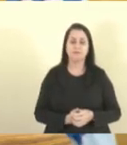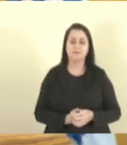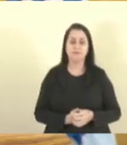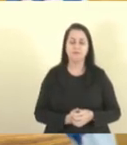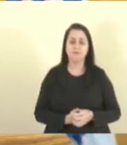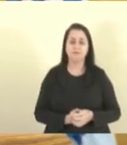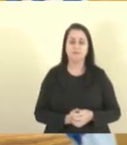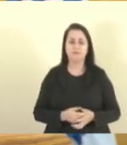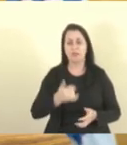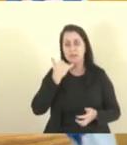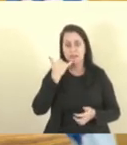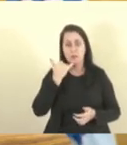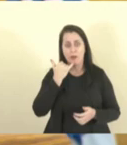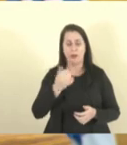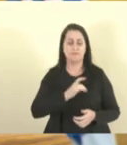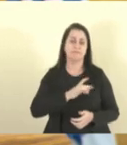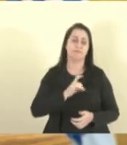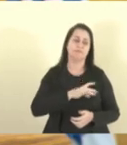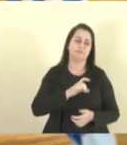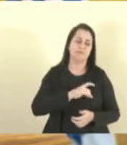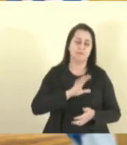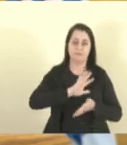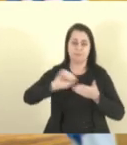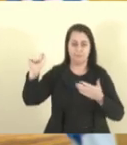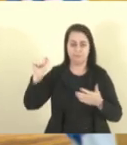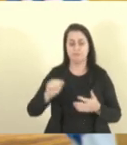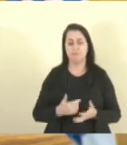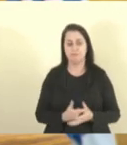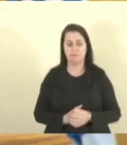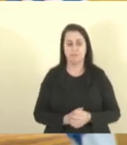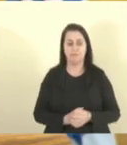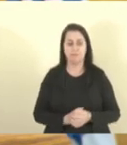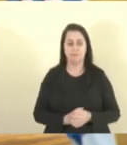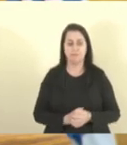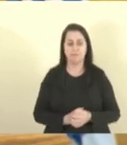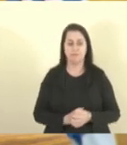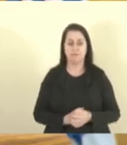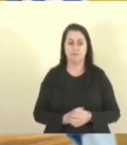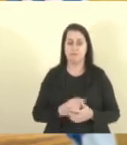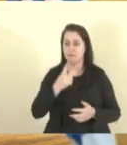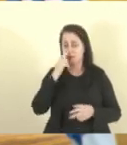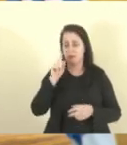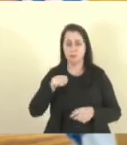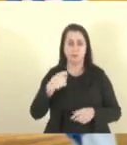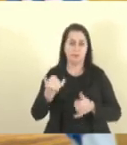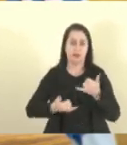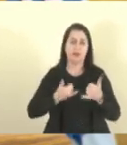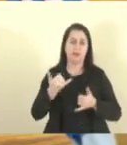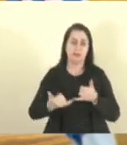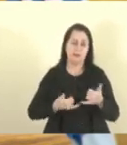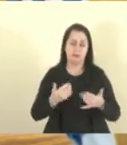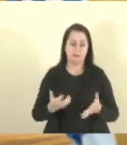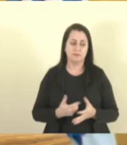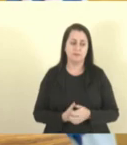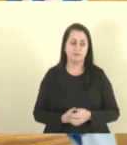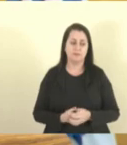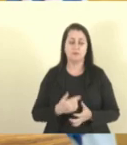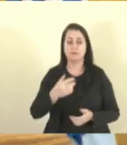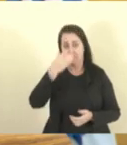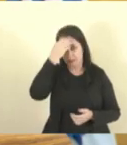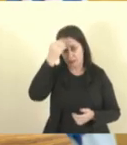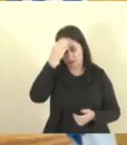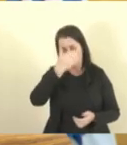celular nem se fala, porque isso aí nem, virou, virou brincadeira, então fica aqui, então, governador,